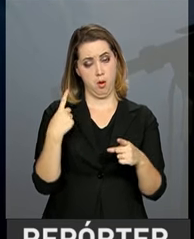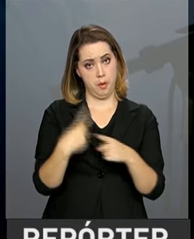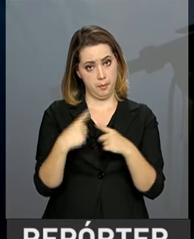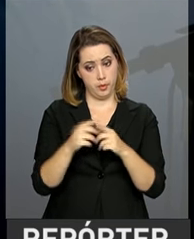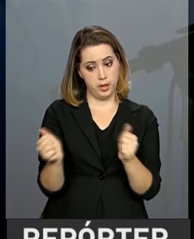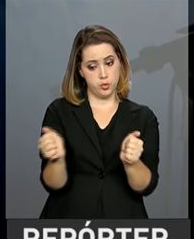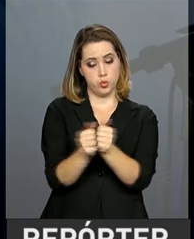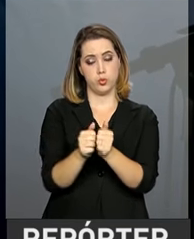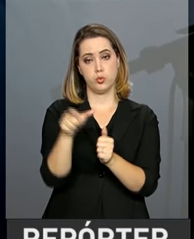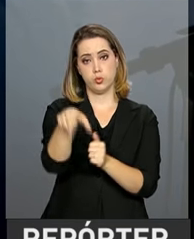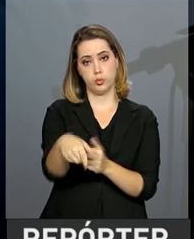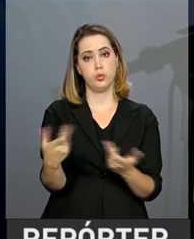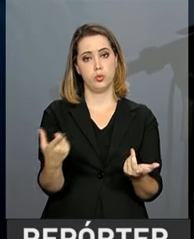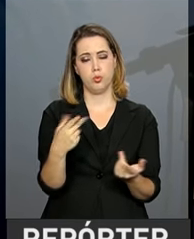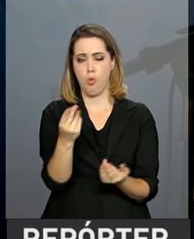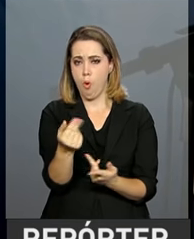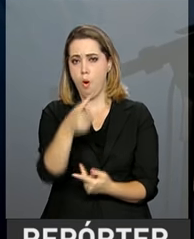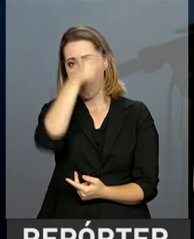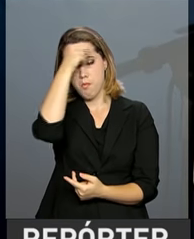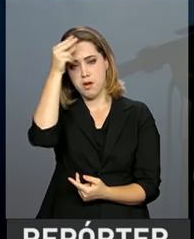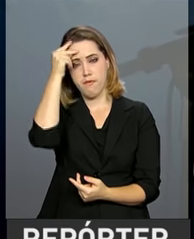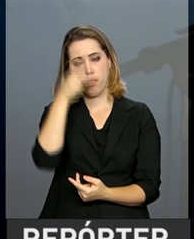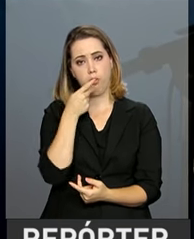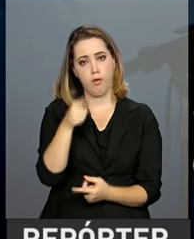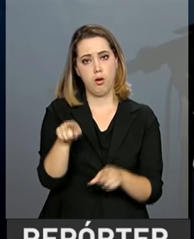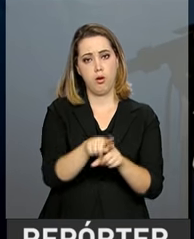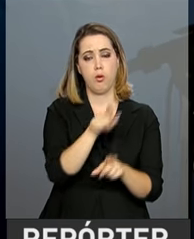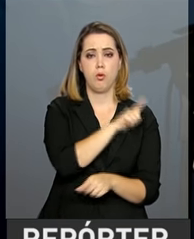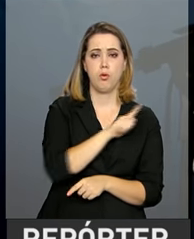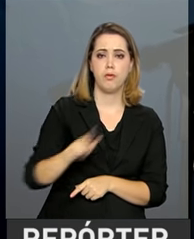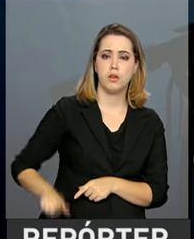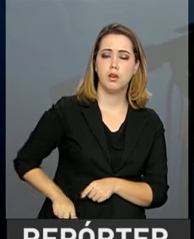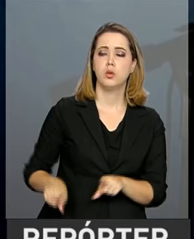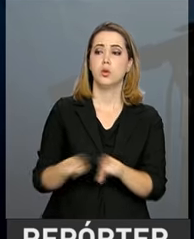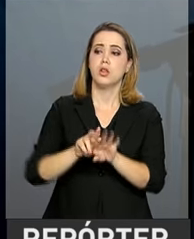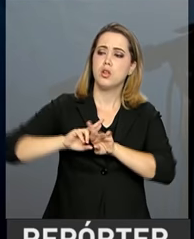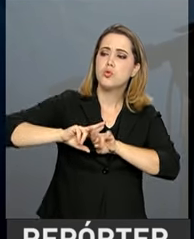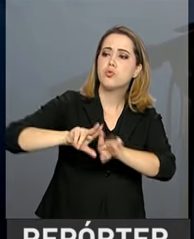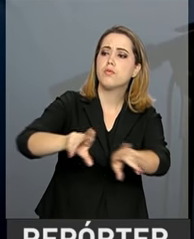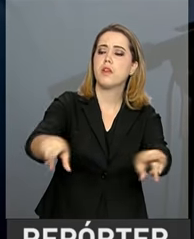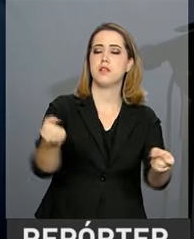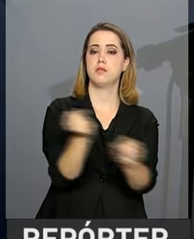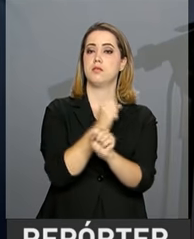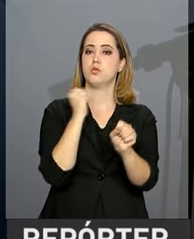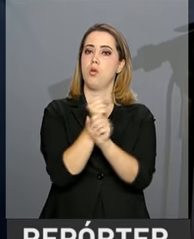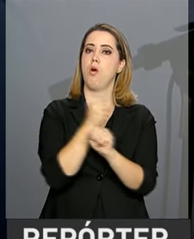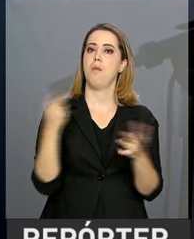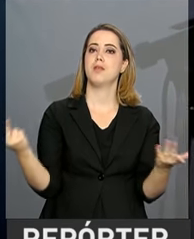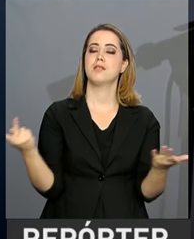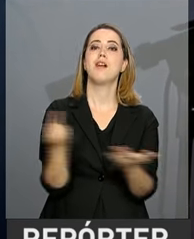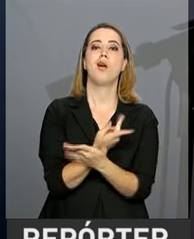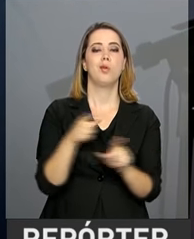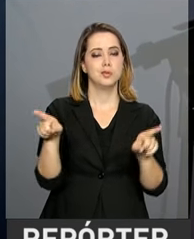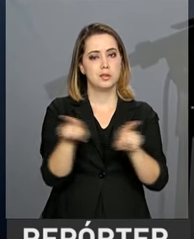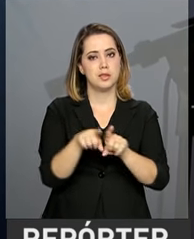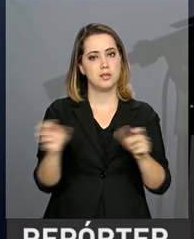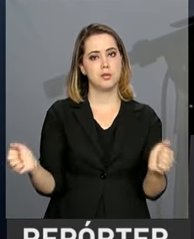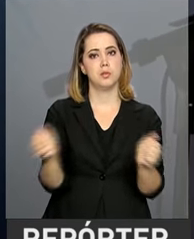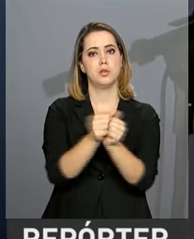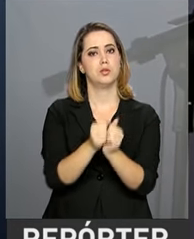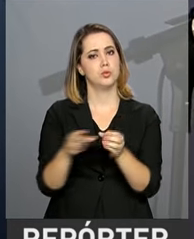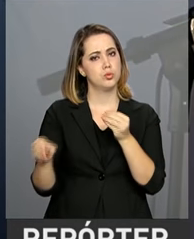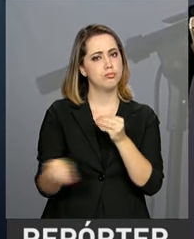dela, como disse o prefeito, como disse o governador, outras tantas obras serão realizadas para complementar